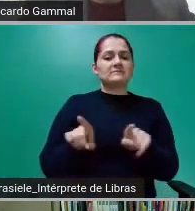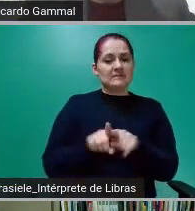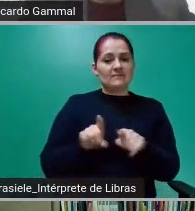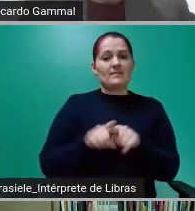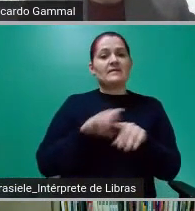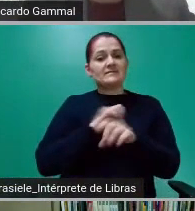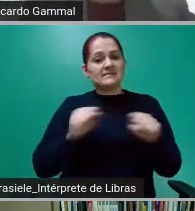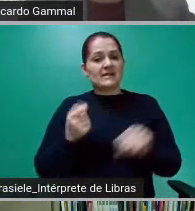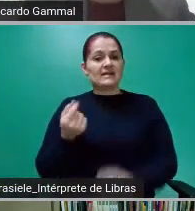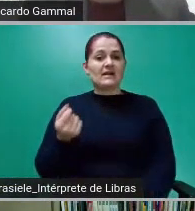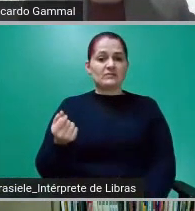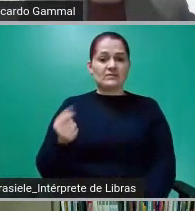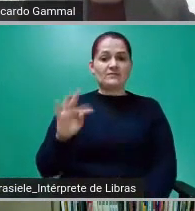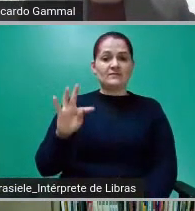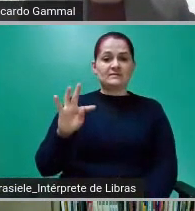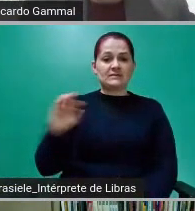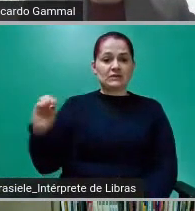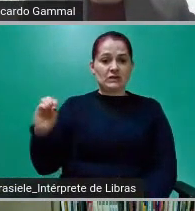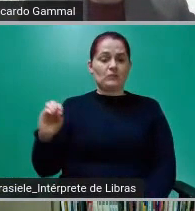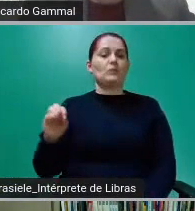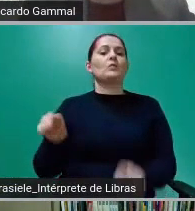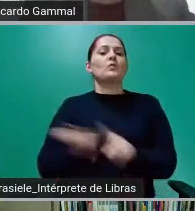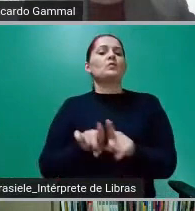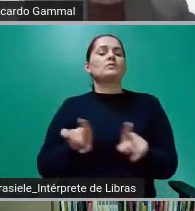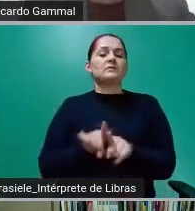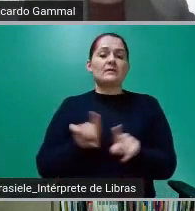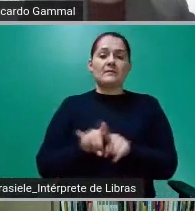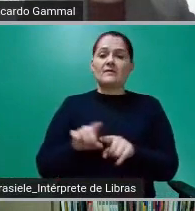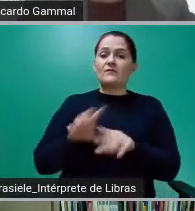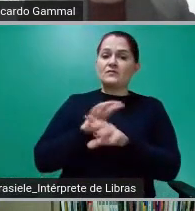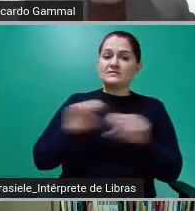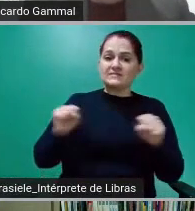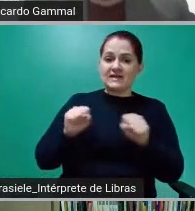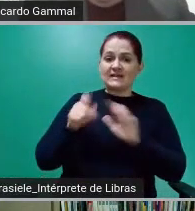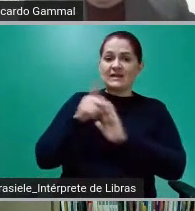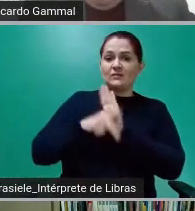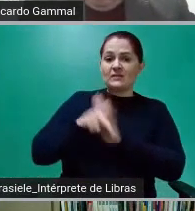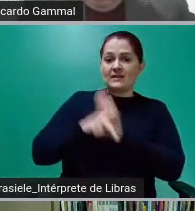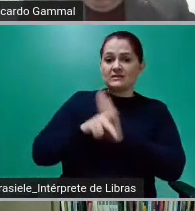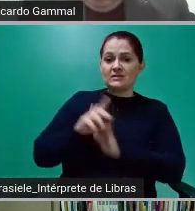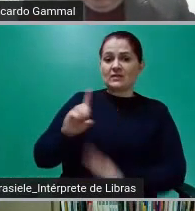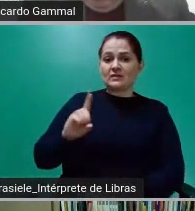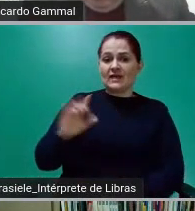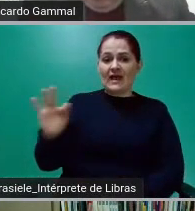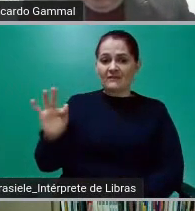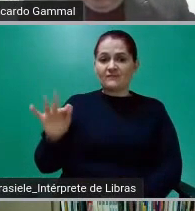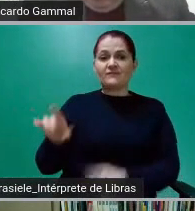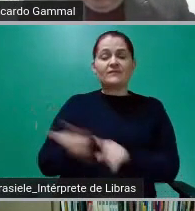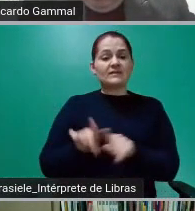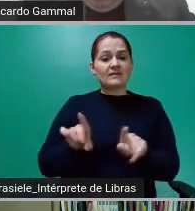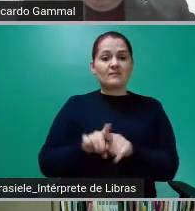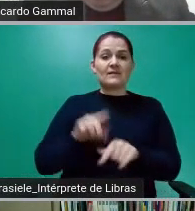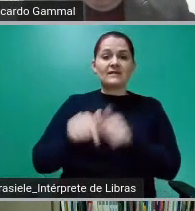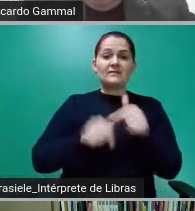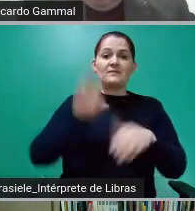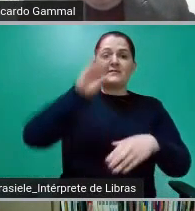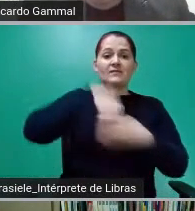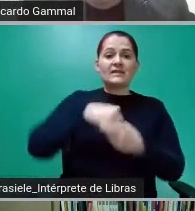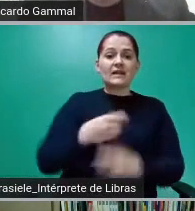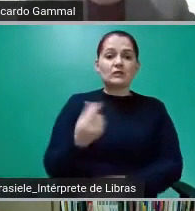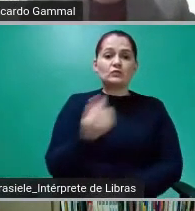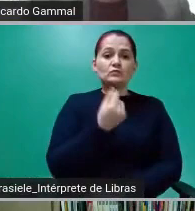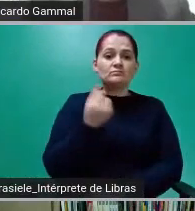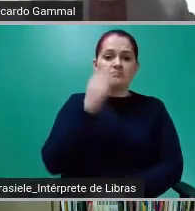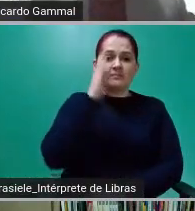chegou a ser secretário de Planejamento no DF e ocupava cargo no Tesouro Nacional. Alguém tem alguma